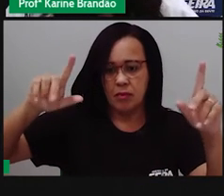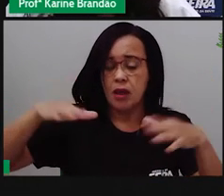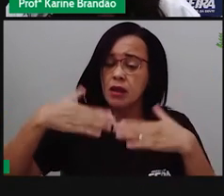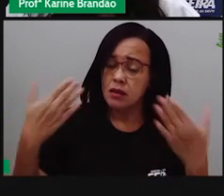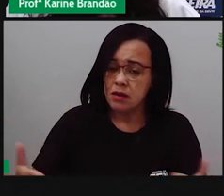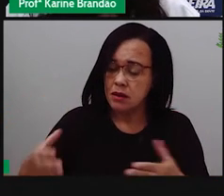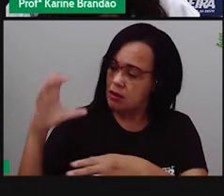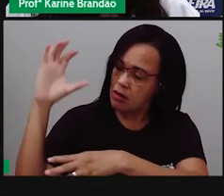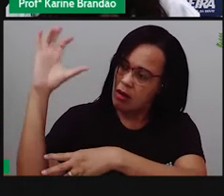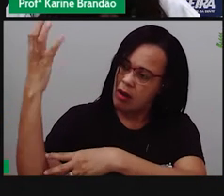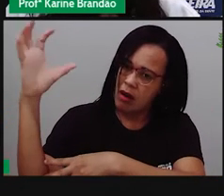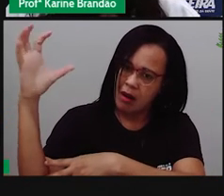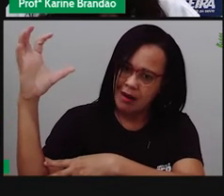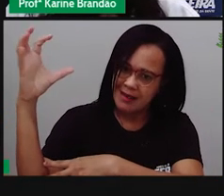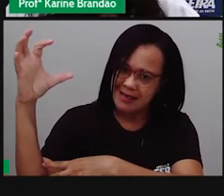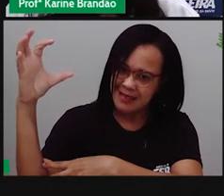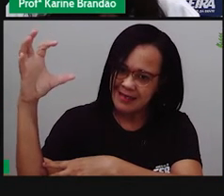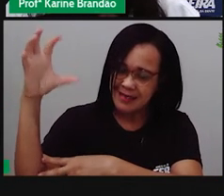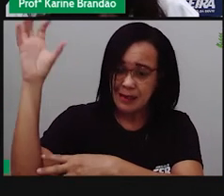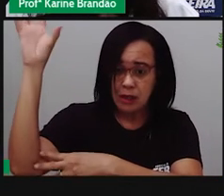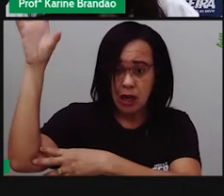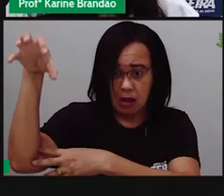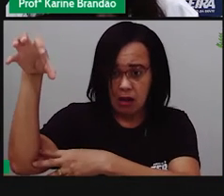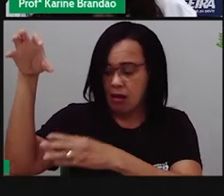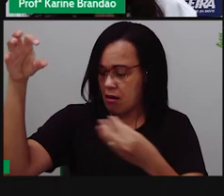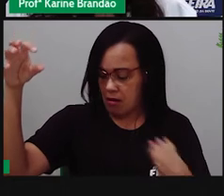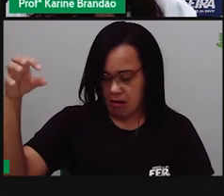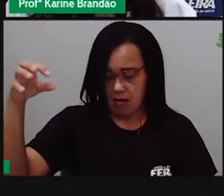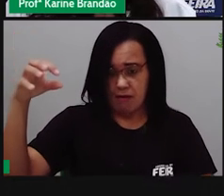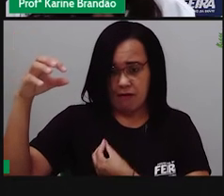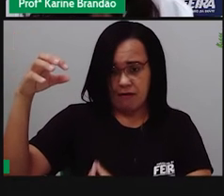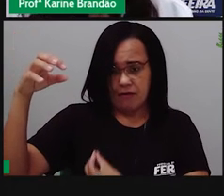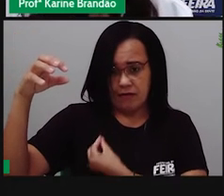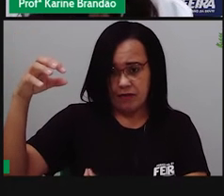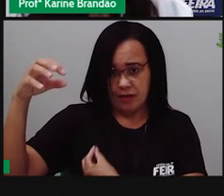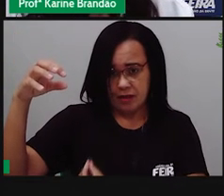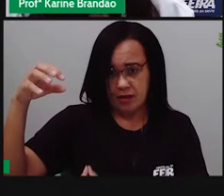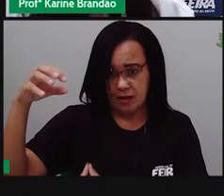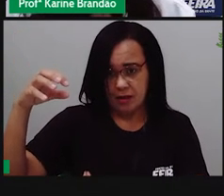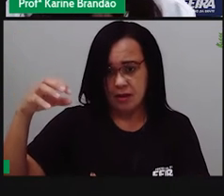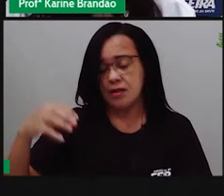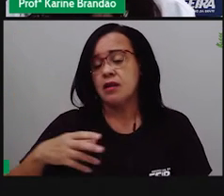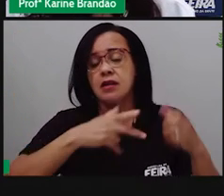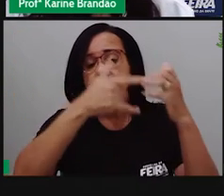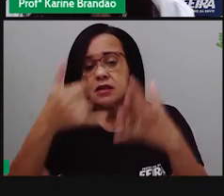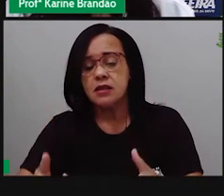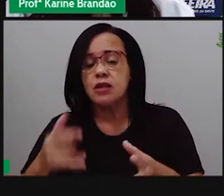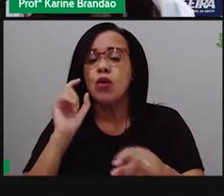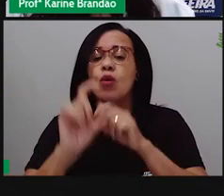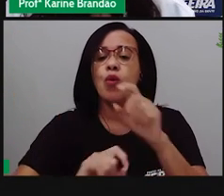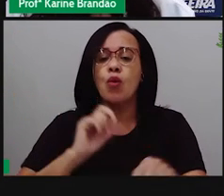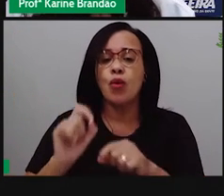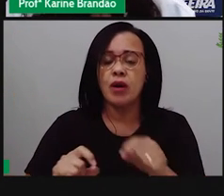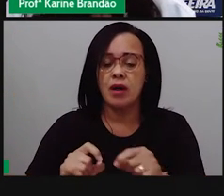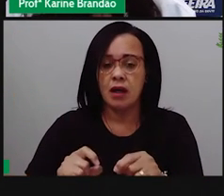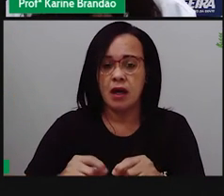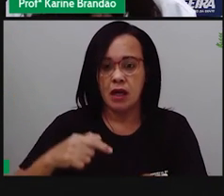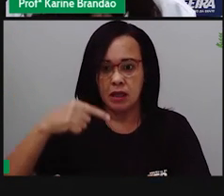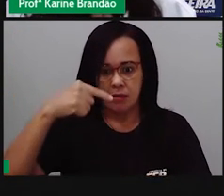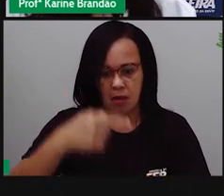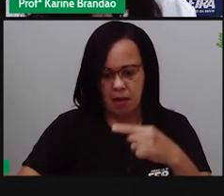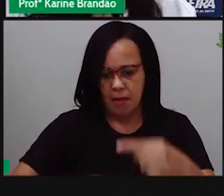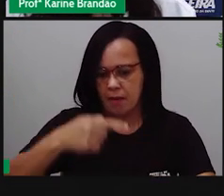mostrar que todos os seres vivos, eles vão ter um ancestral comum. E a partir desse ancestral comum,